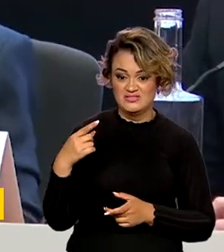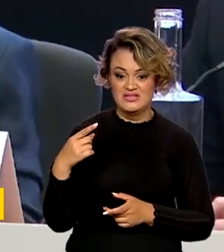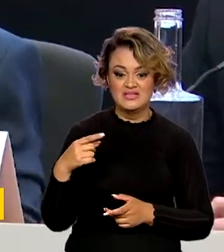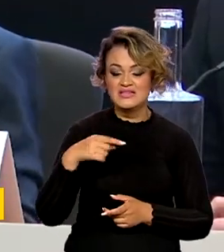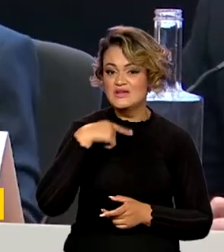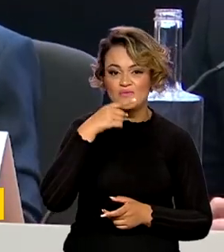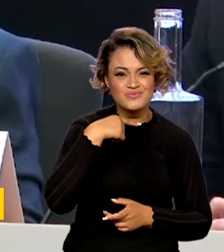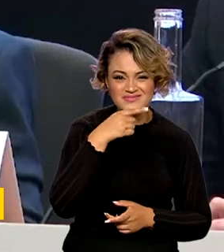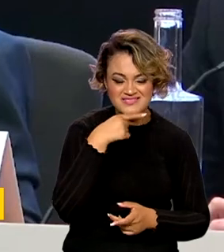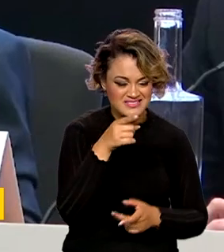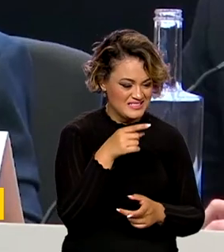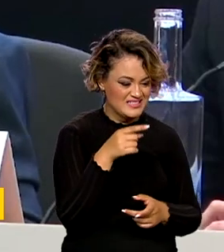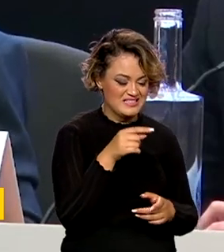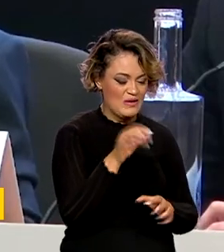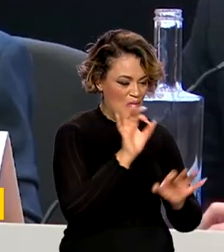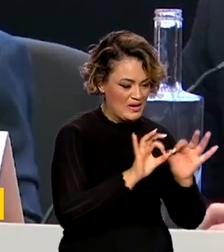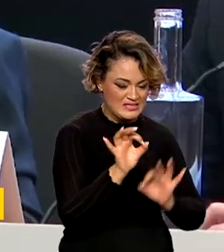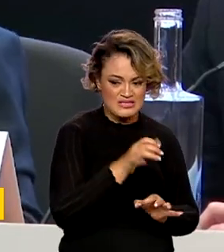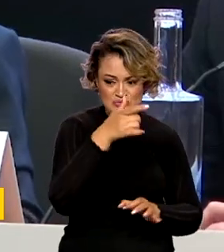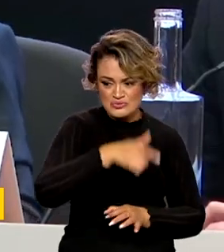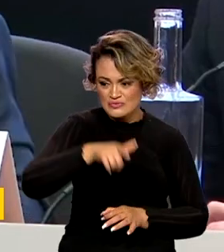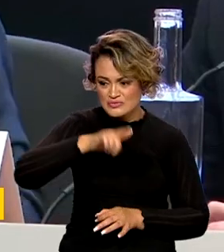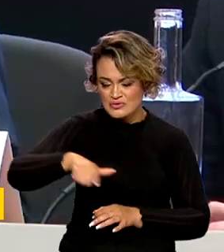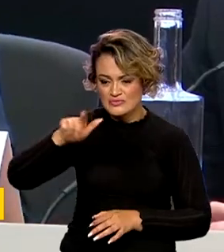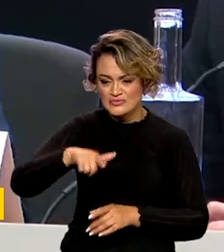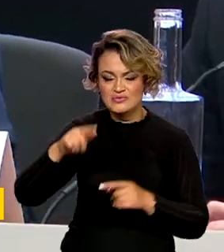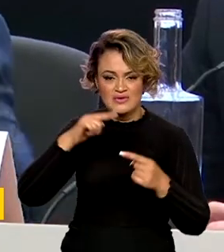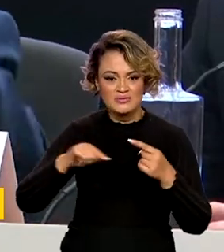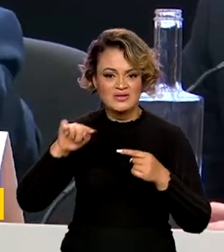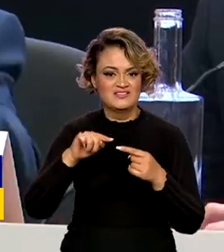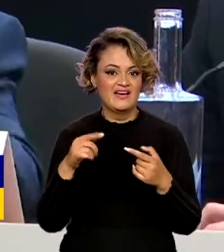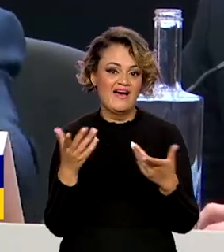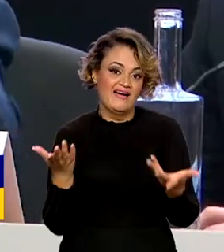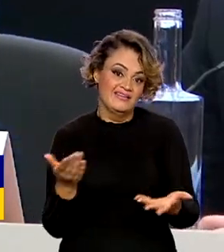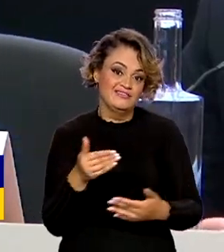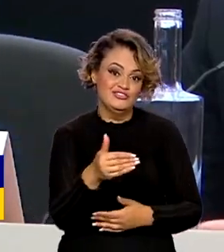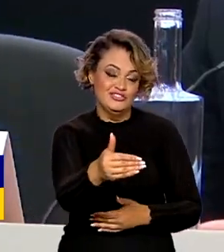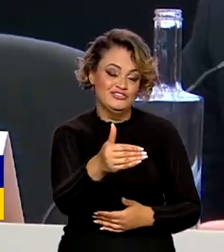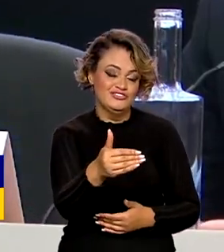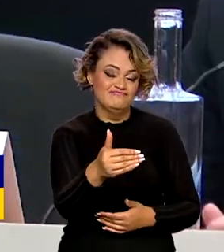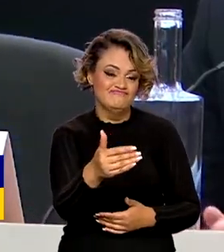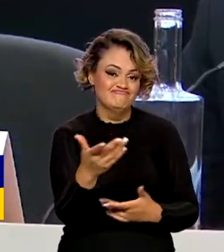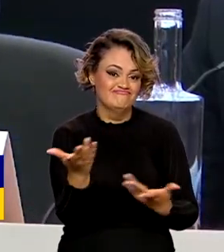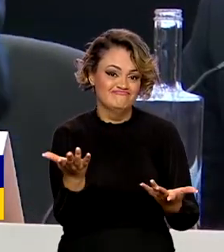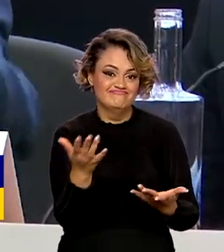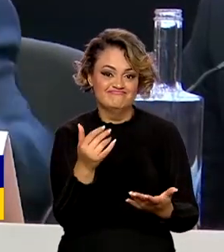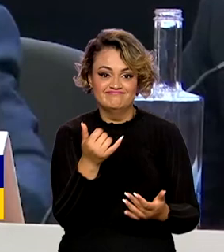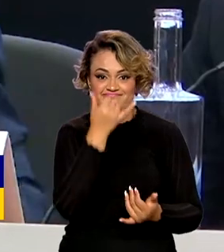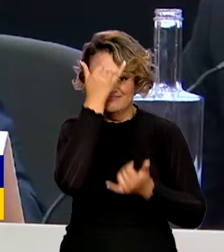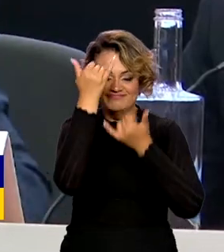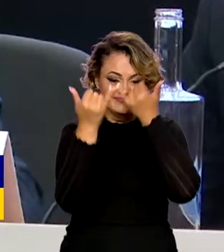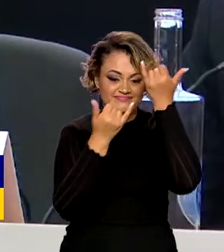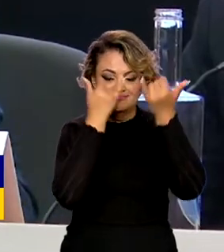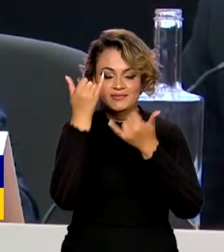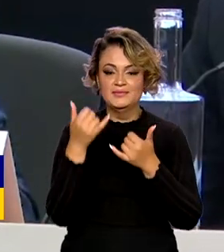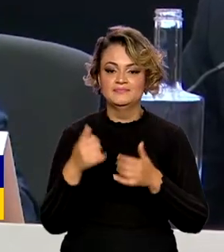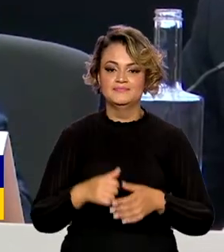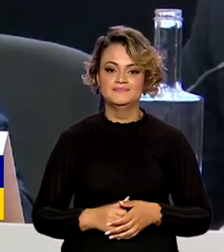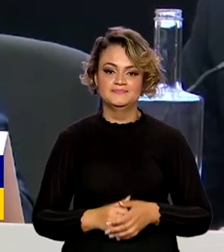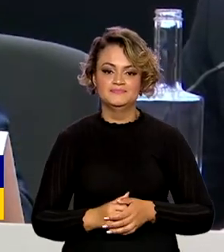de dotar esses instrumentos supranacionais de atualidade, é claro que nós não vamos nos defrontar em relação aos grandes